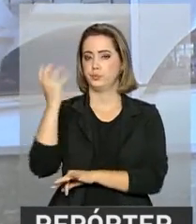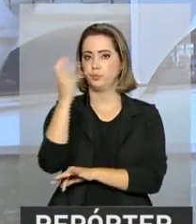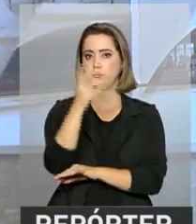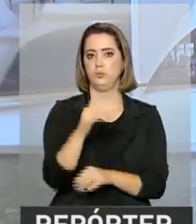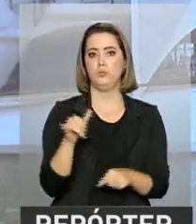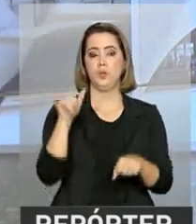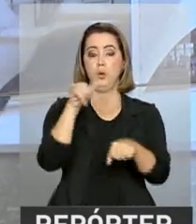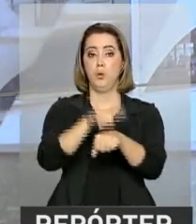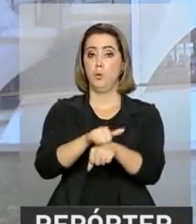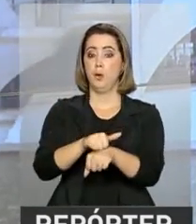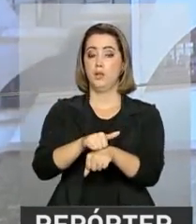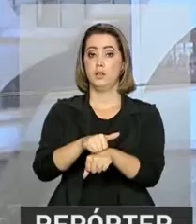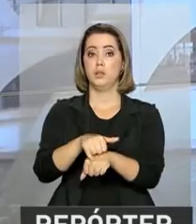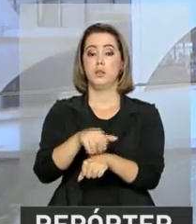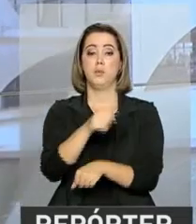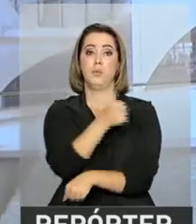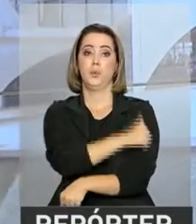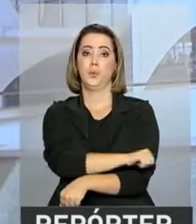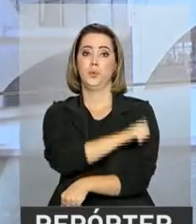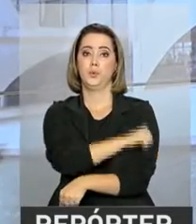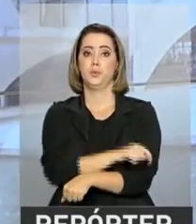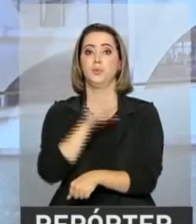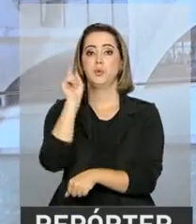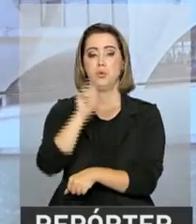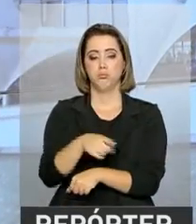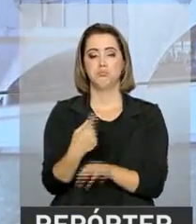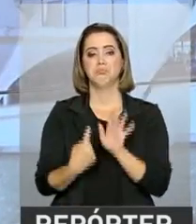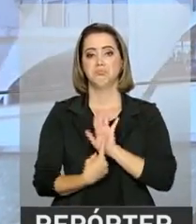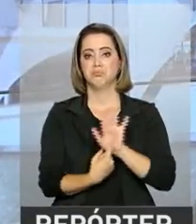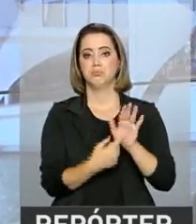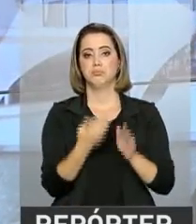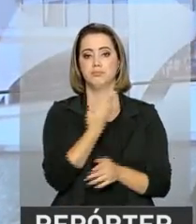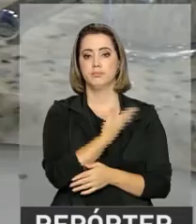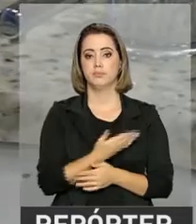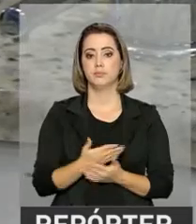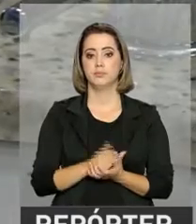aeroporto Santos Dumont é um modelo desse sistema.